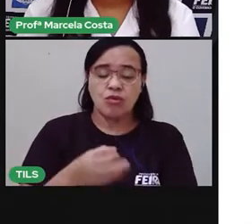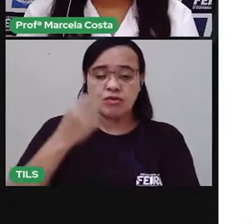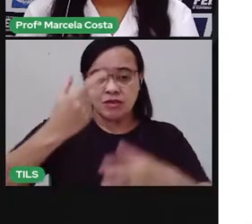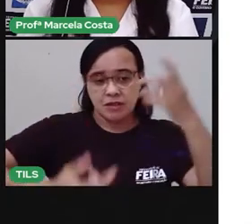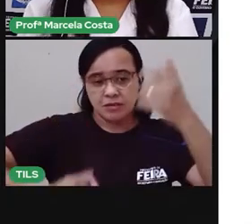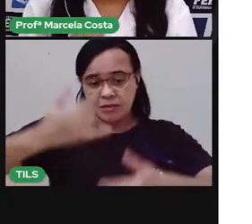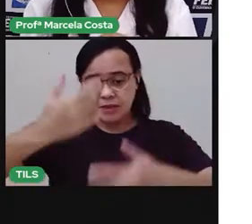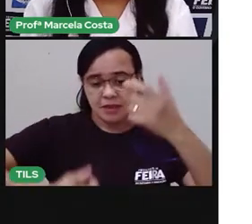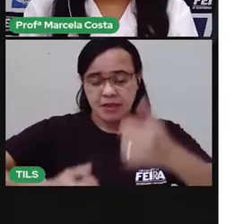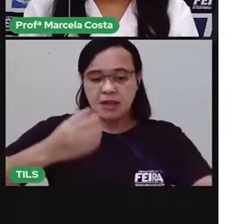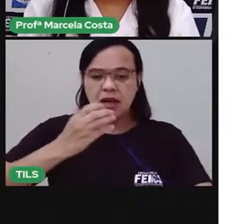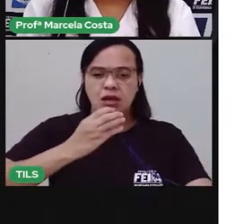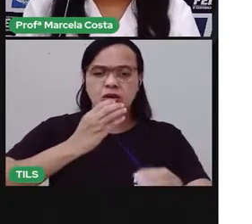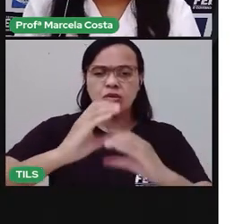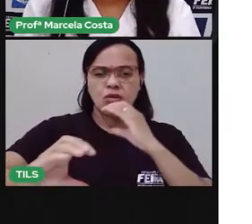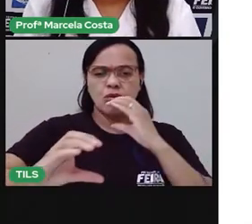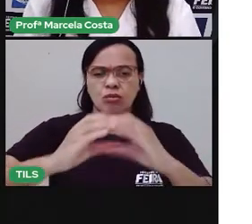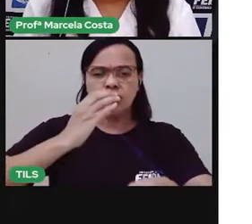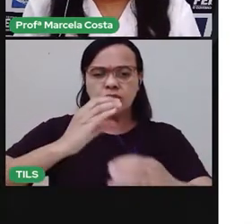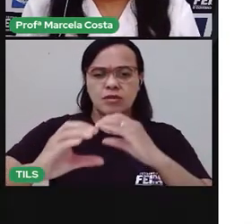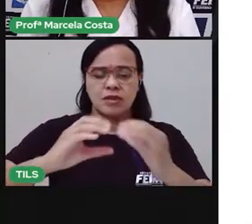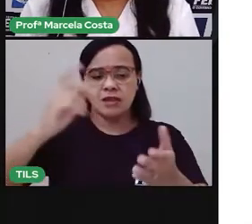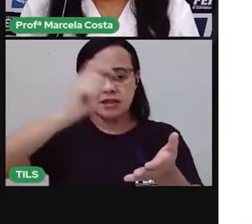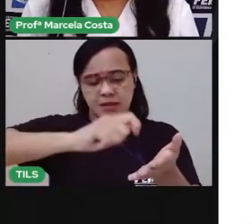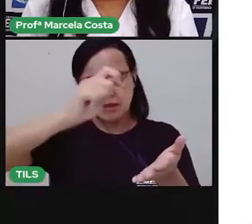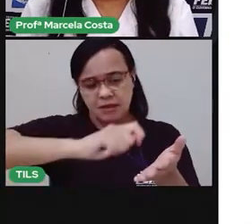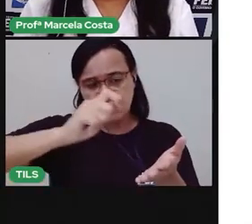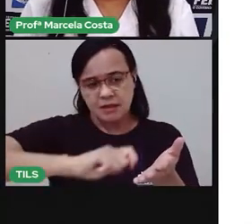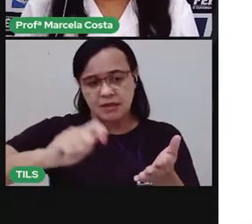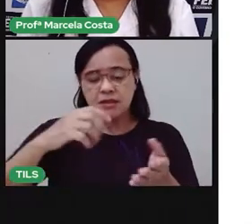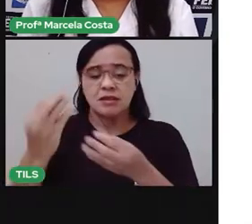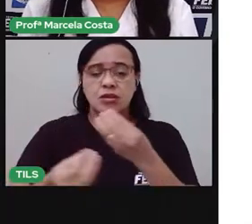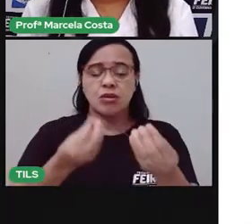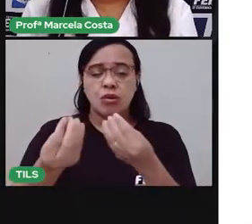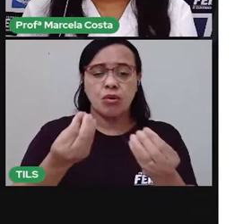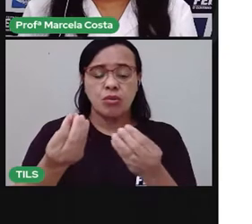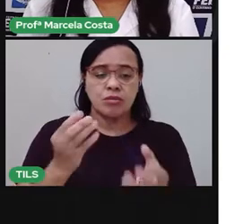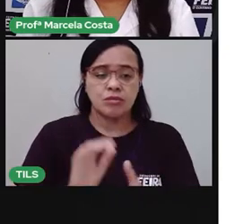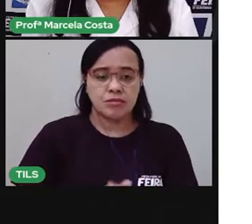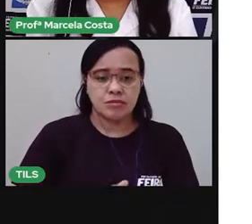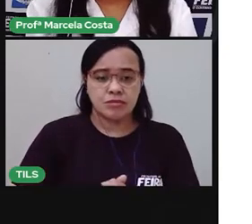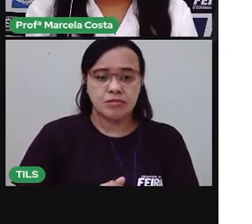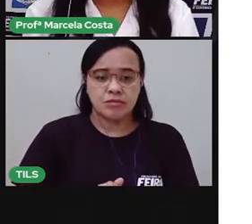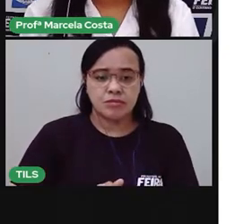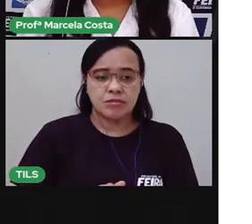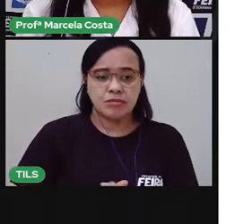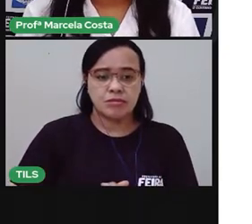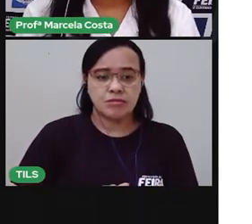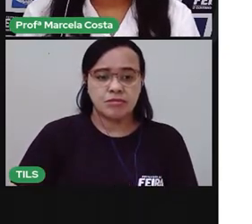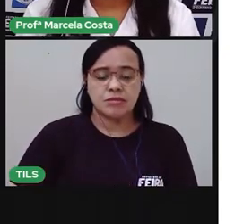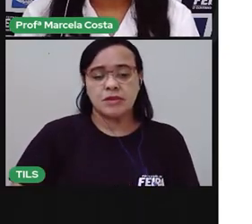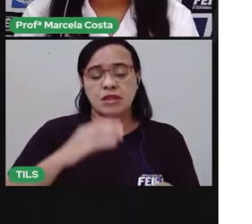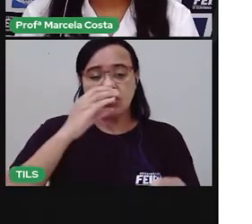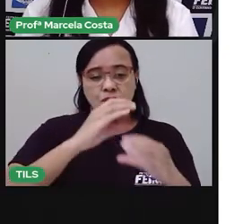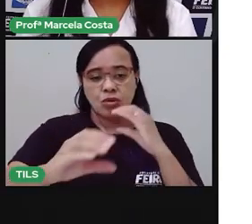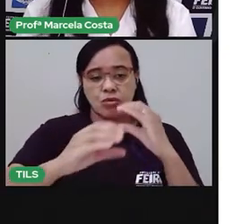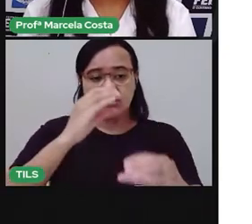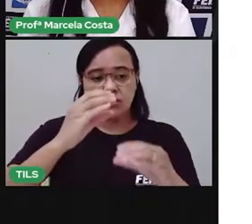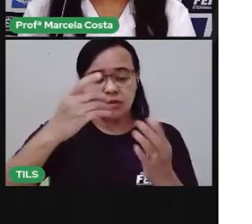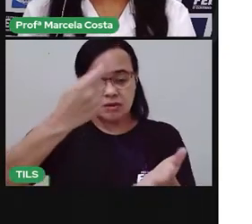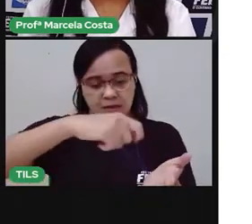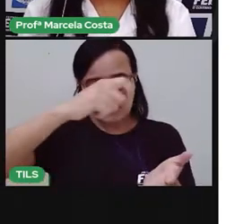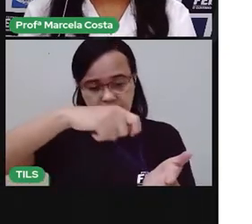comunicar de maneira escrita. Para escrever, para se comunicar dessa forma,